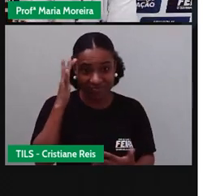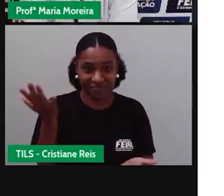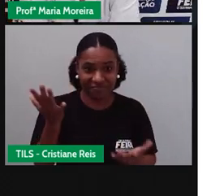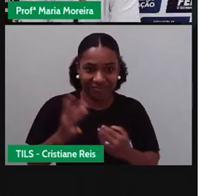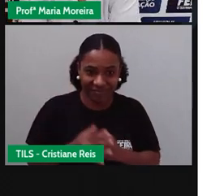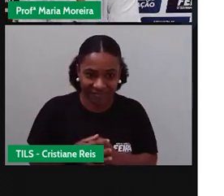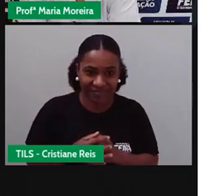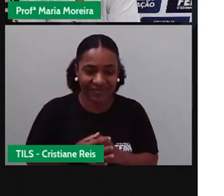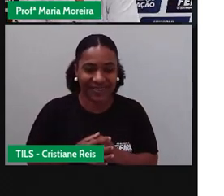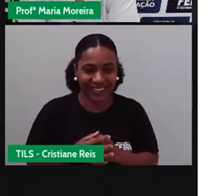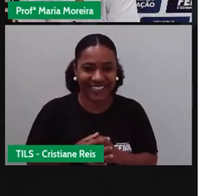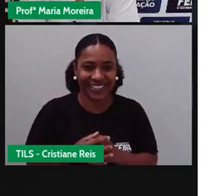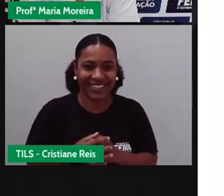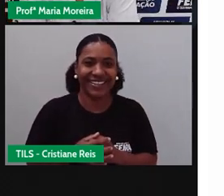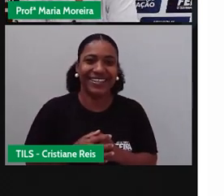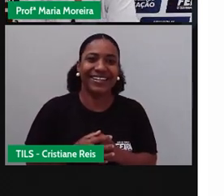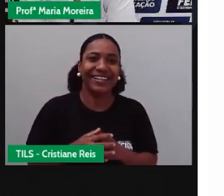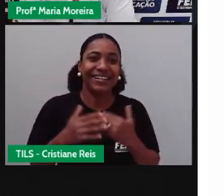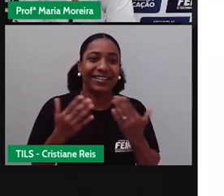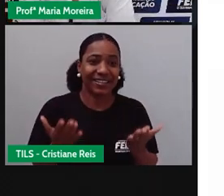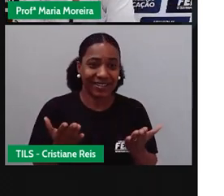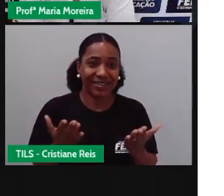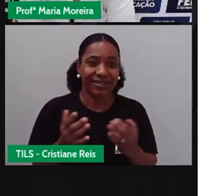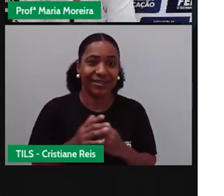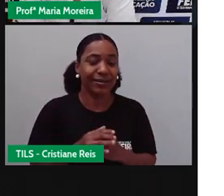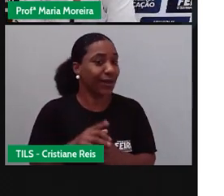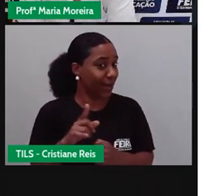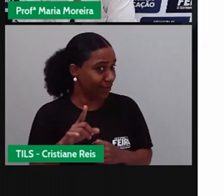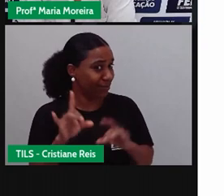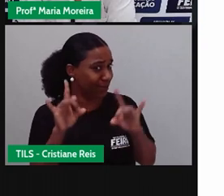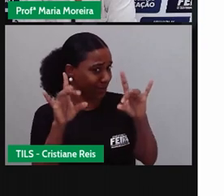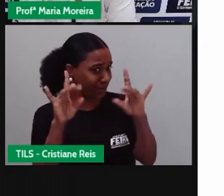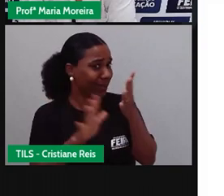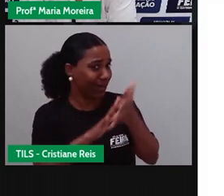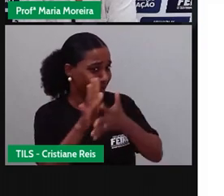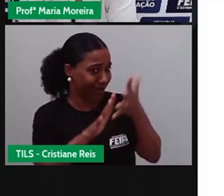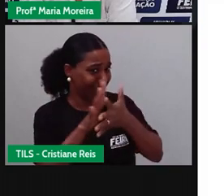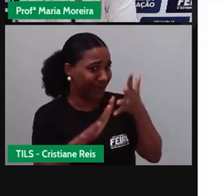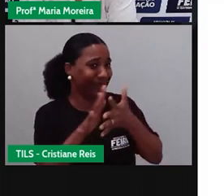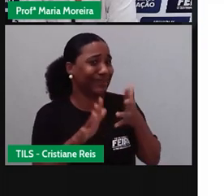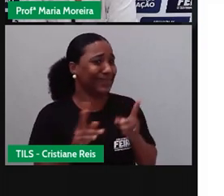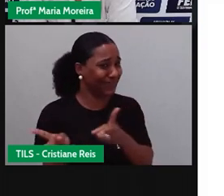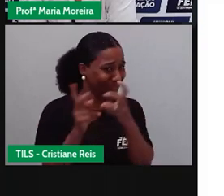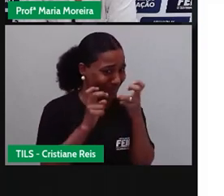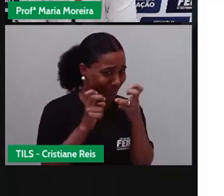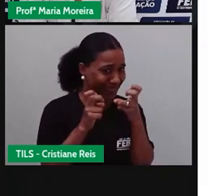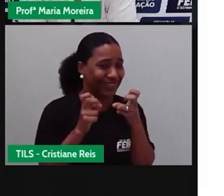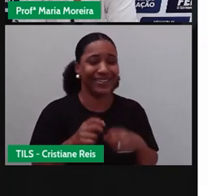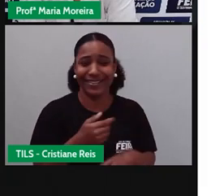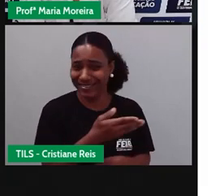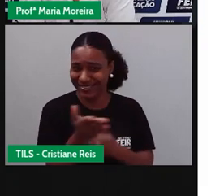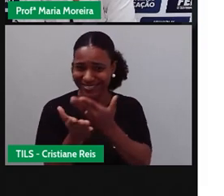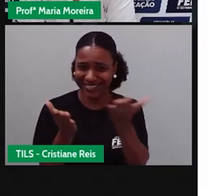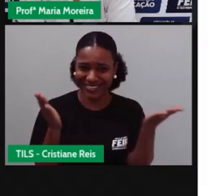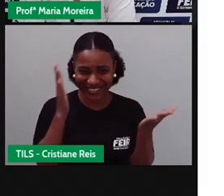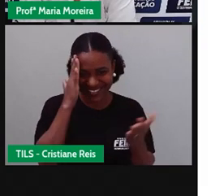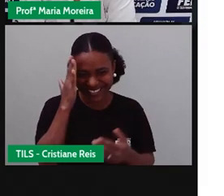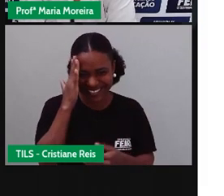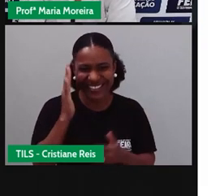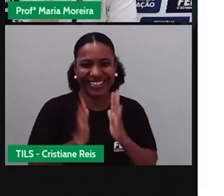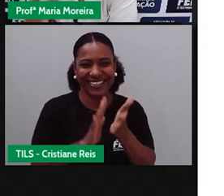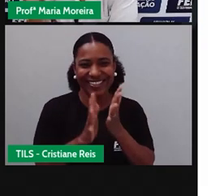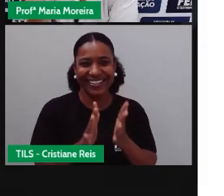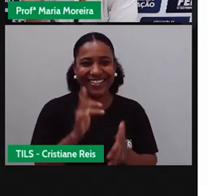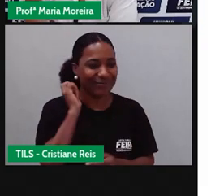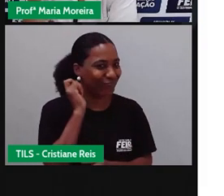Grande, grande. Tá vendo? Ah, sou quase especialista em livros aqui já, minha filha. Ah, fica aí. Os meninos aqui já sabem. As